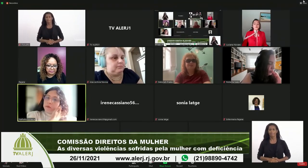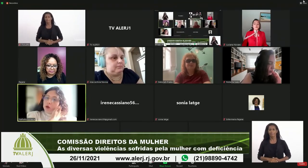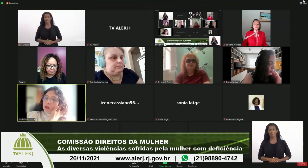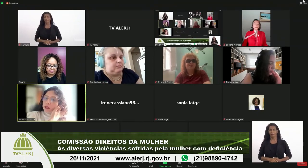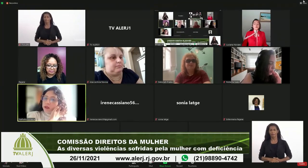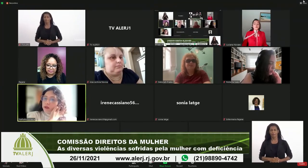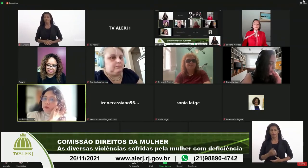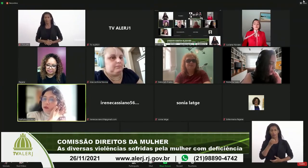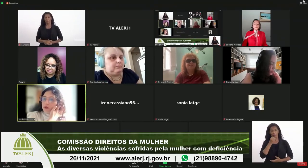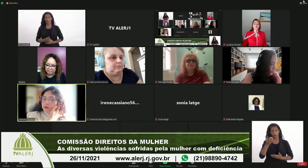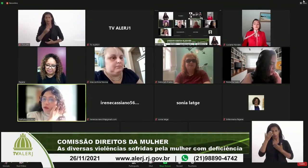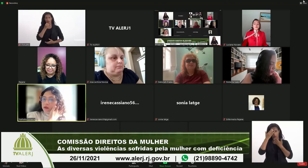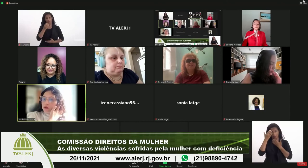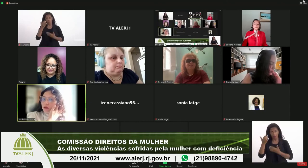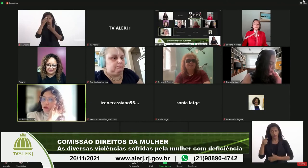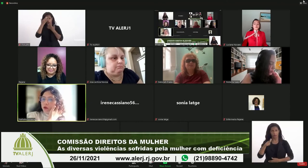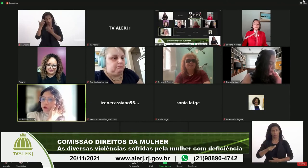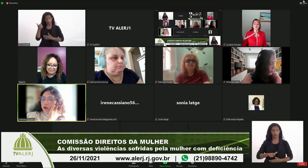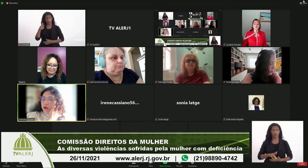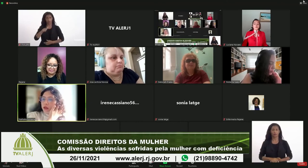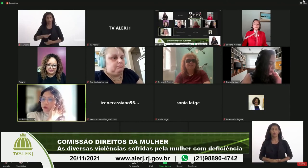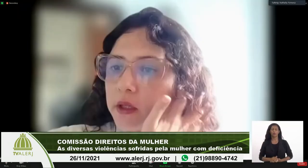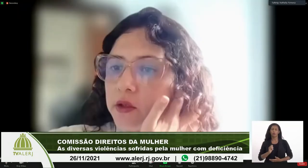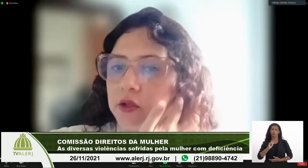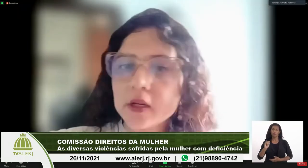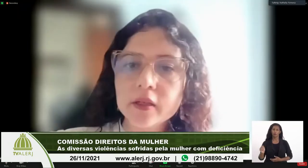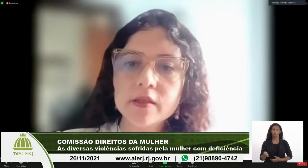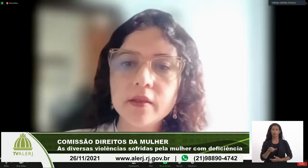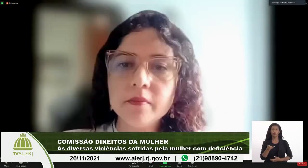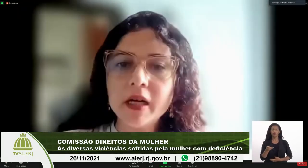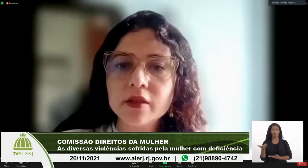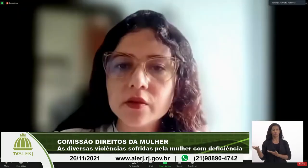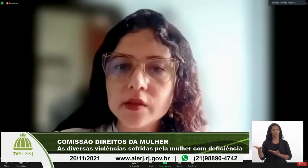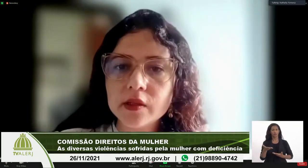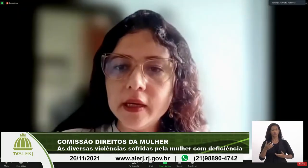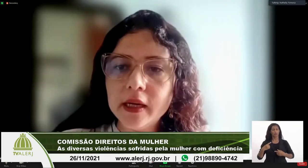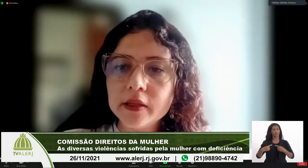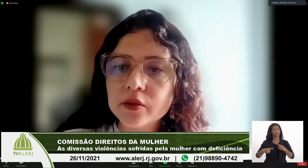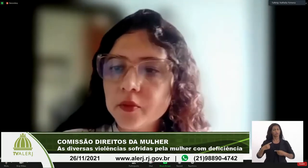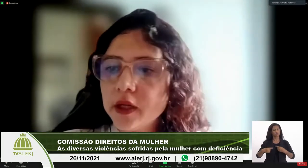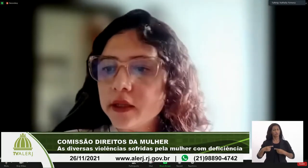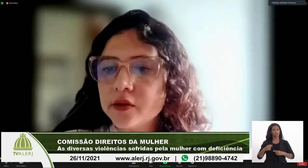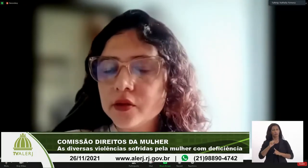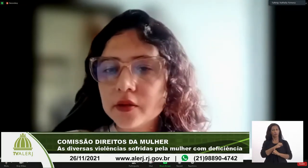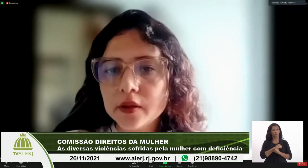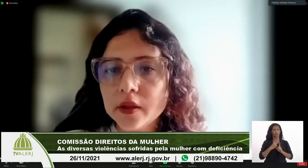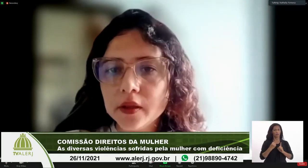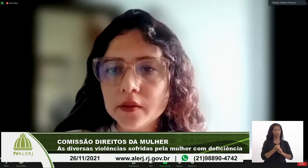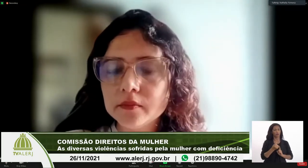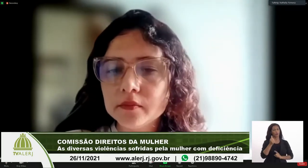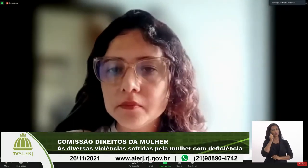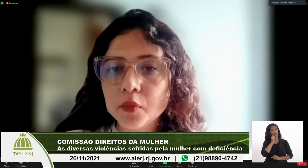Bom, agradecer mais uma vez a oportunidade para que a gente traga esse debate à sociedade com mulheres